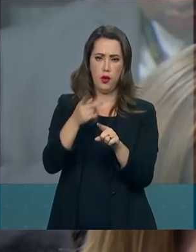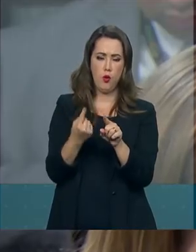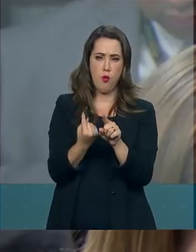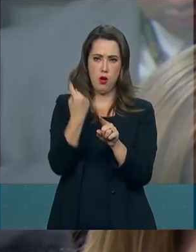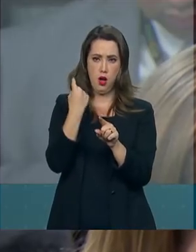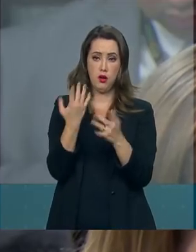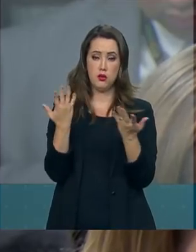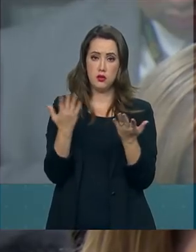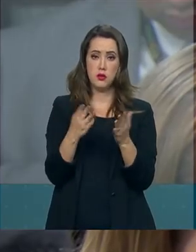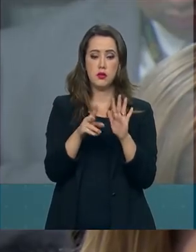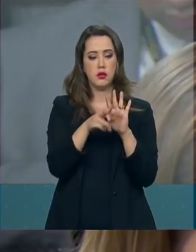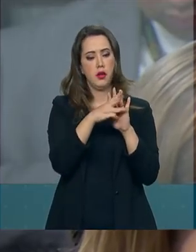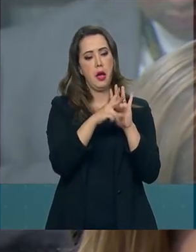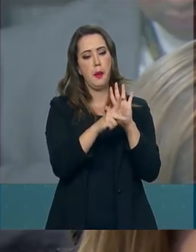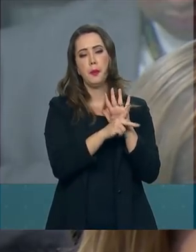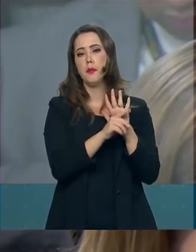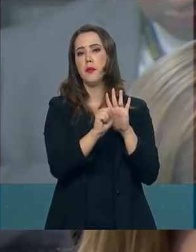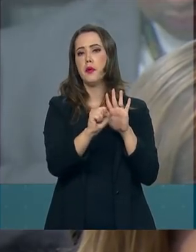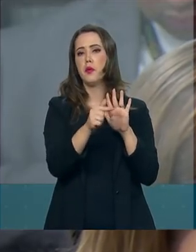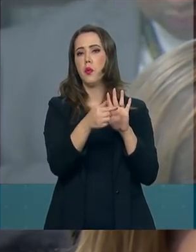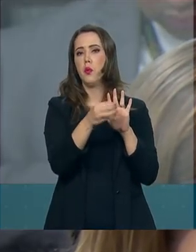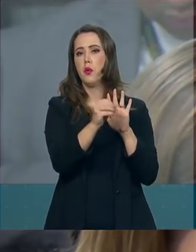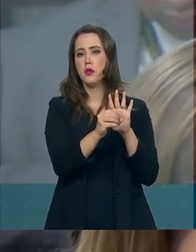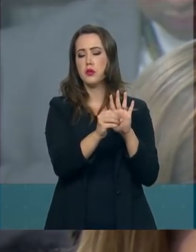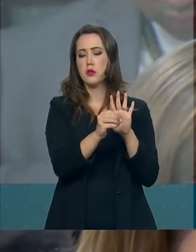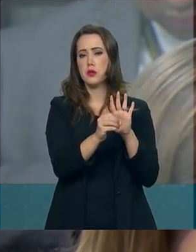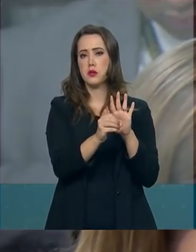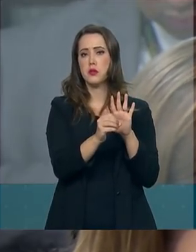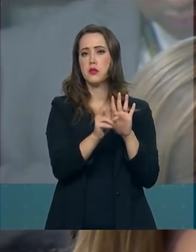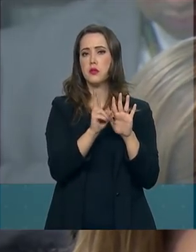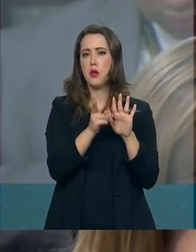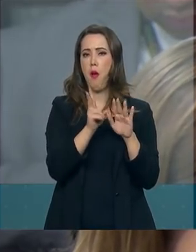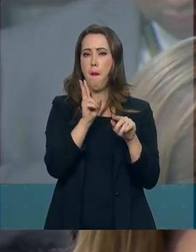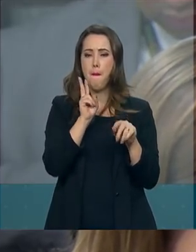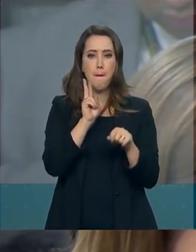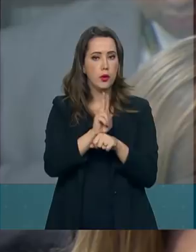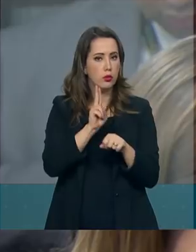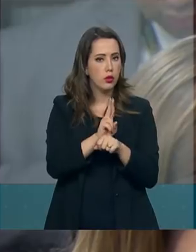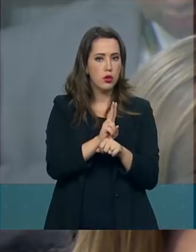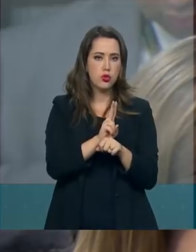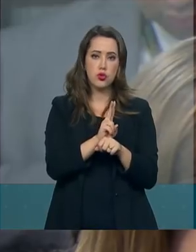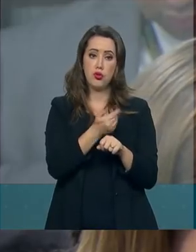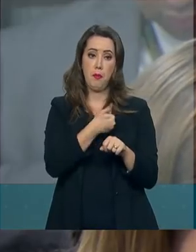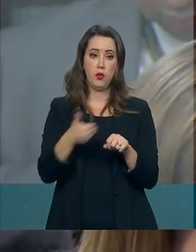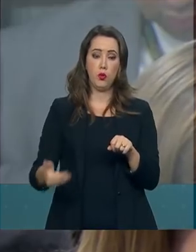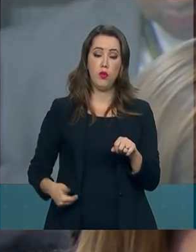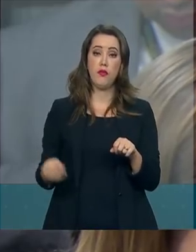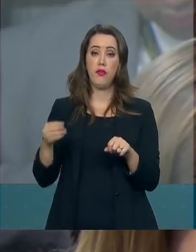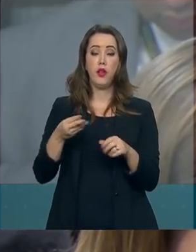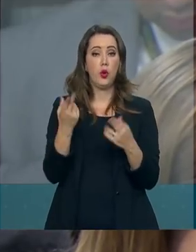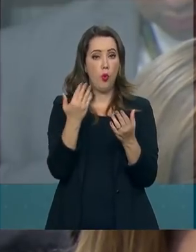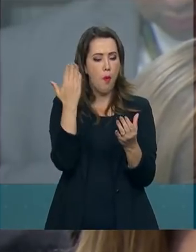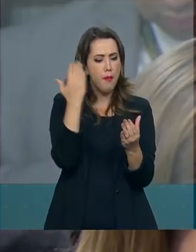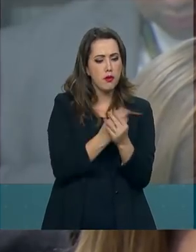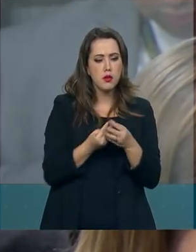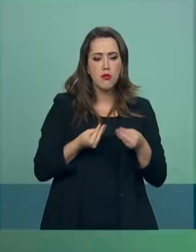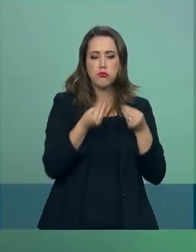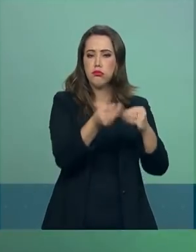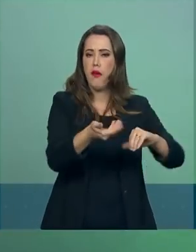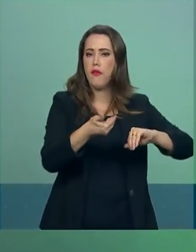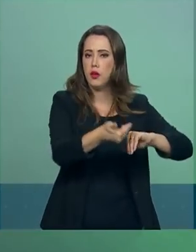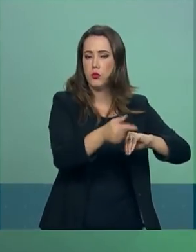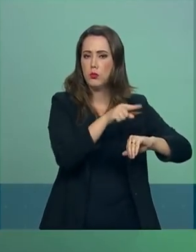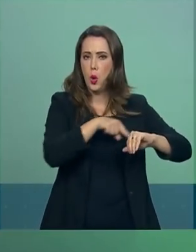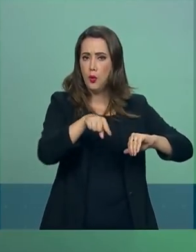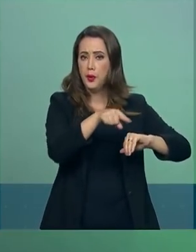a MP 870 será defendida pelo governo da forma que foi enviada ao Congresso, e também já falou que